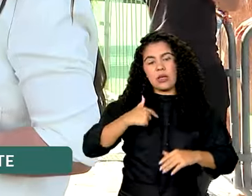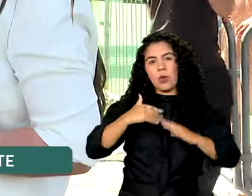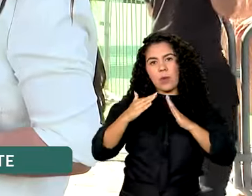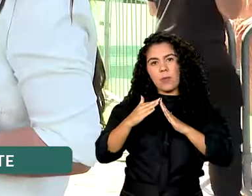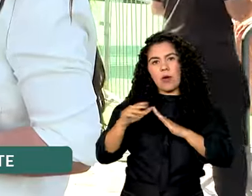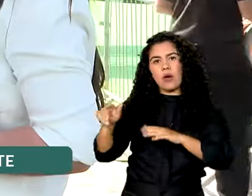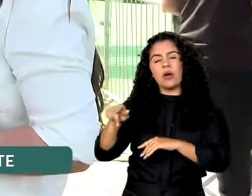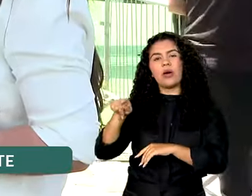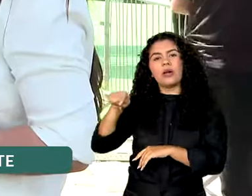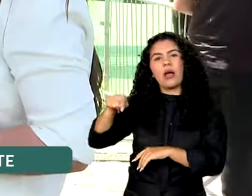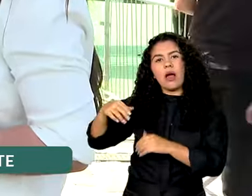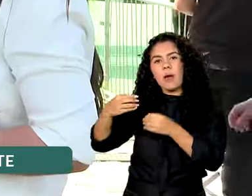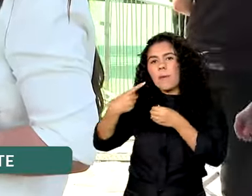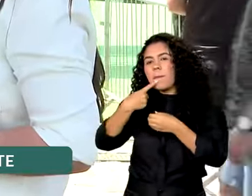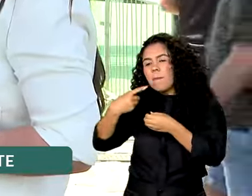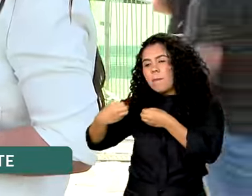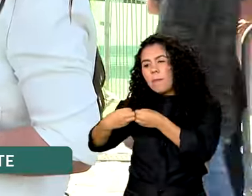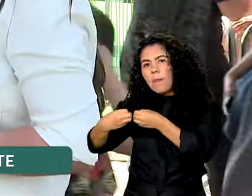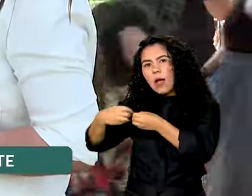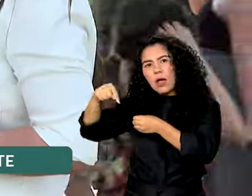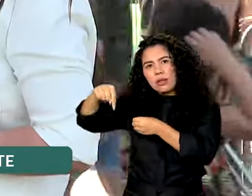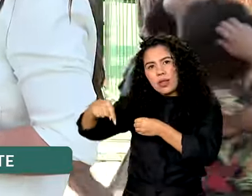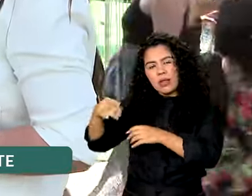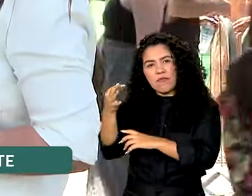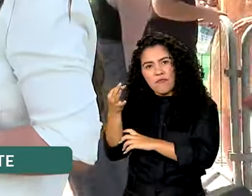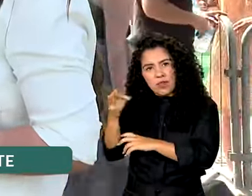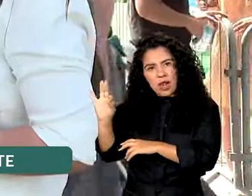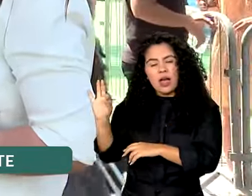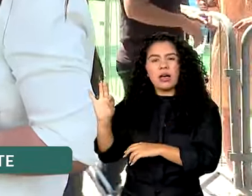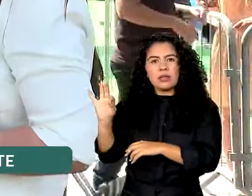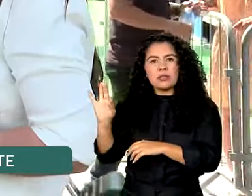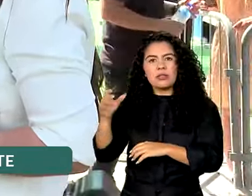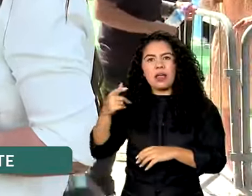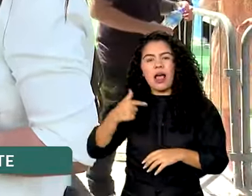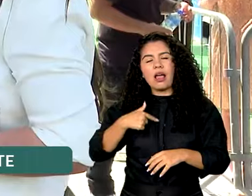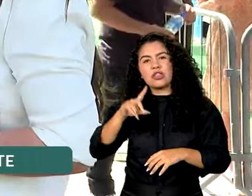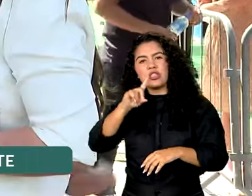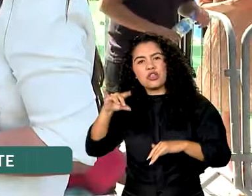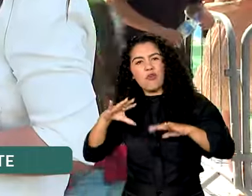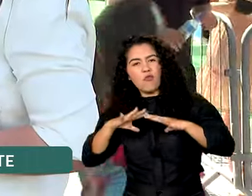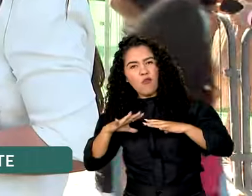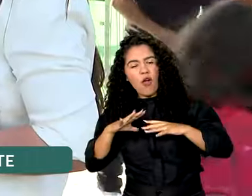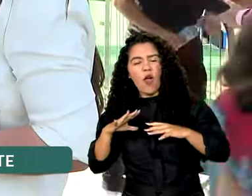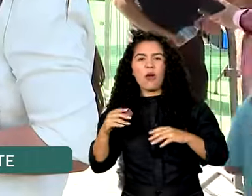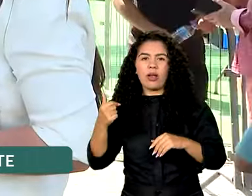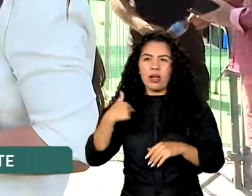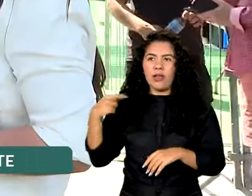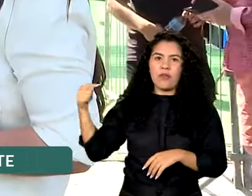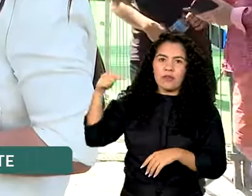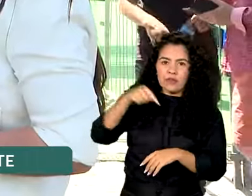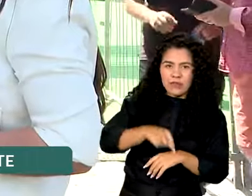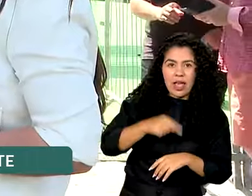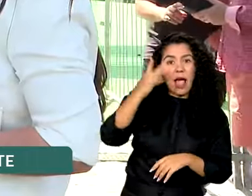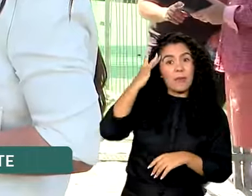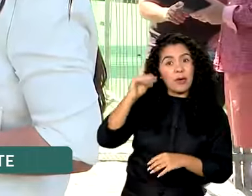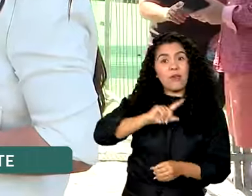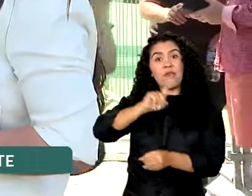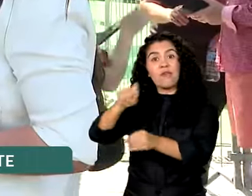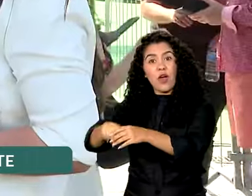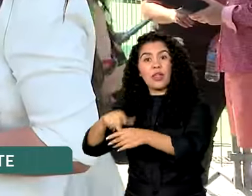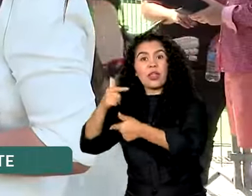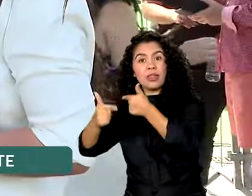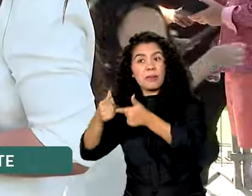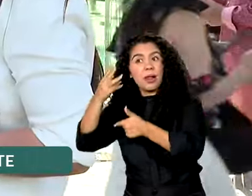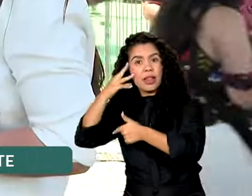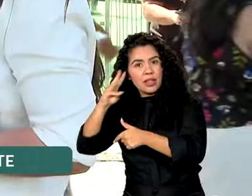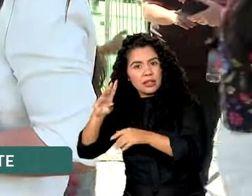e nos dias de folga, são domingo, segundo e três dias, eu vim para aqui. Agora eu vou voltar amanhã para trabalhar mais três